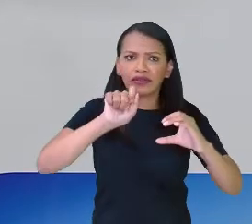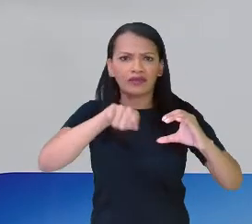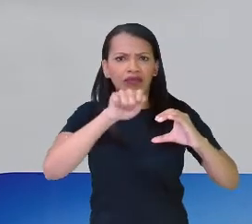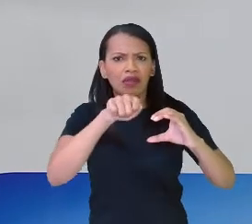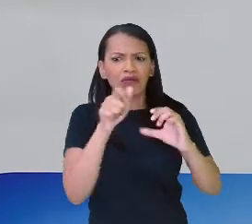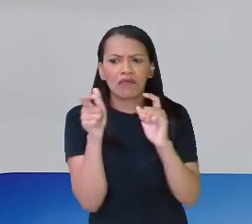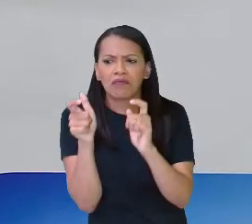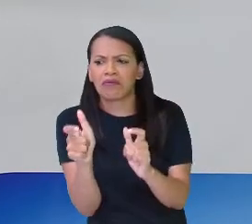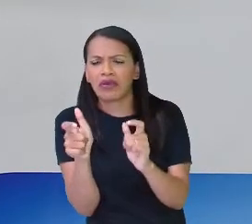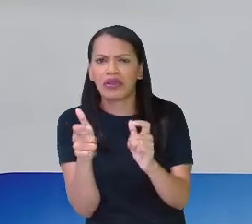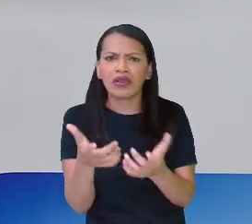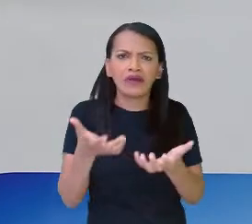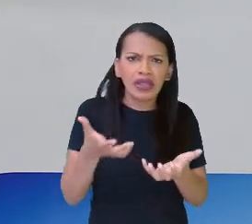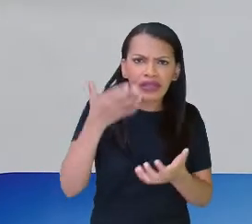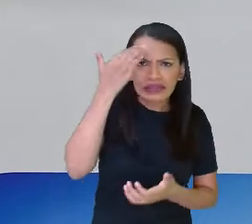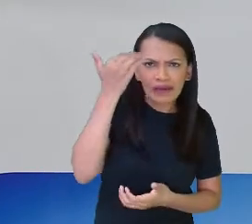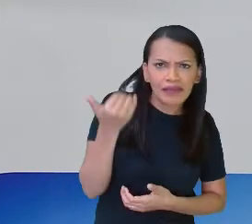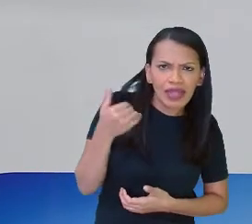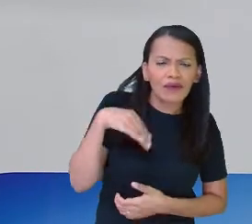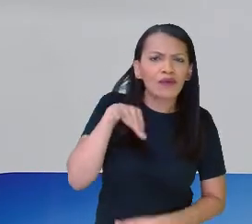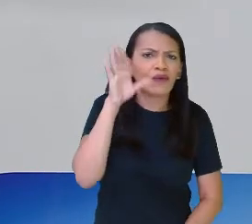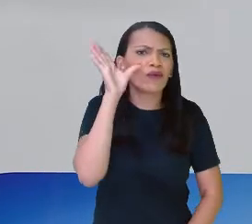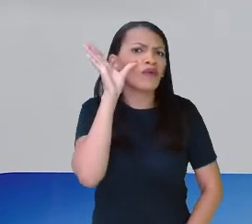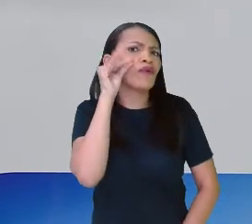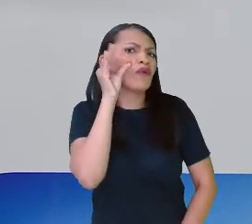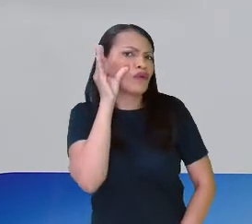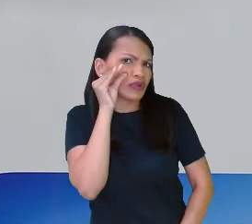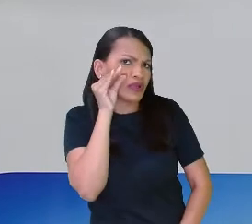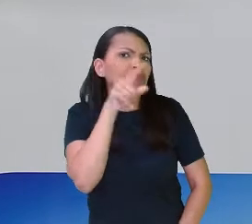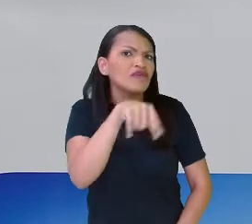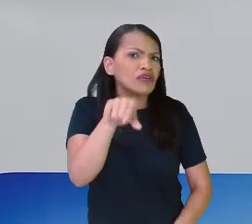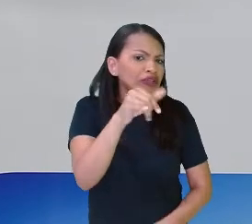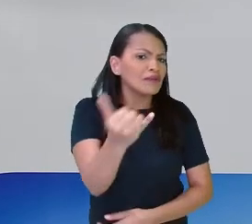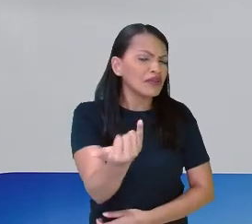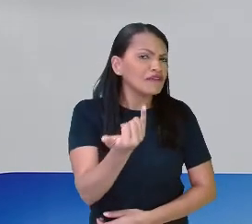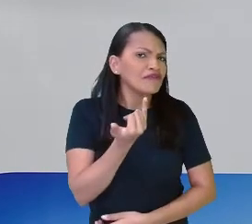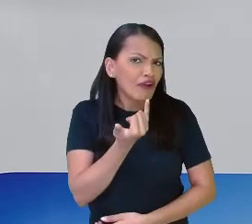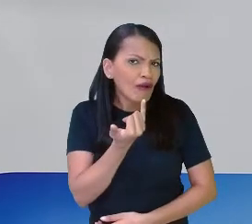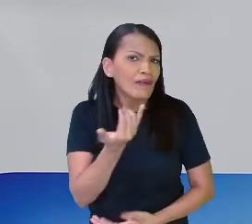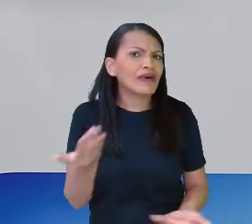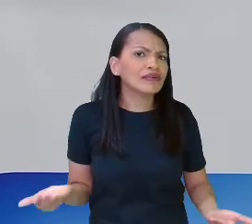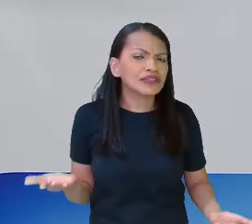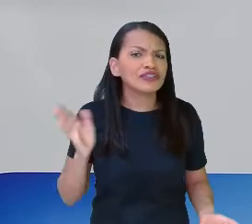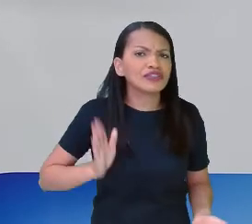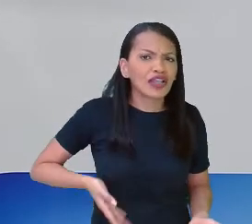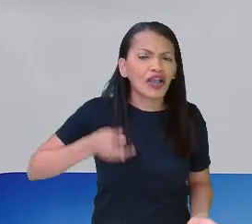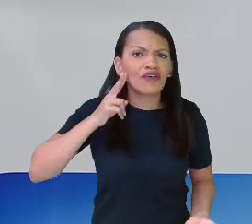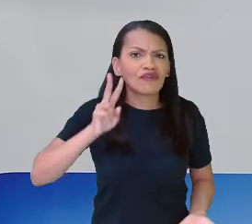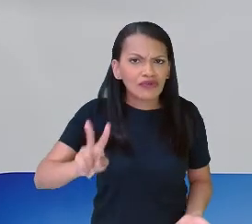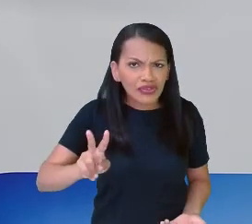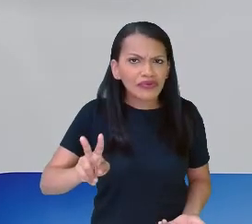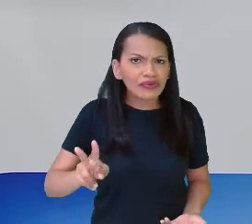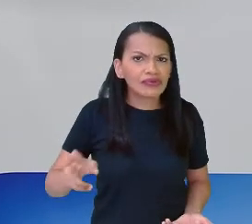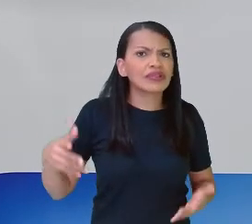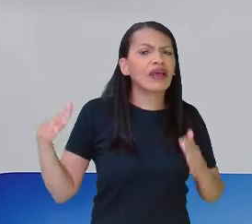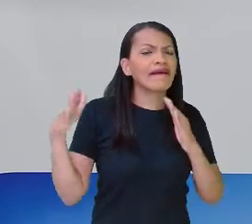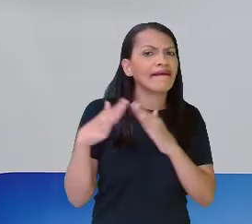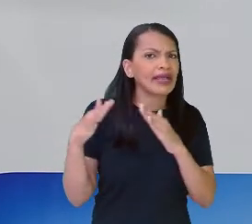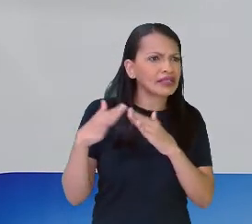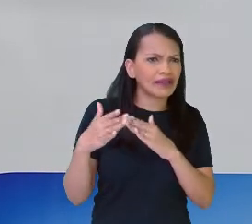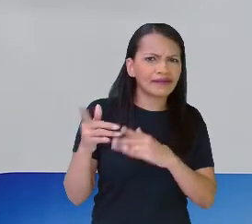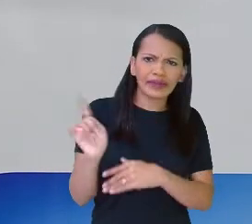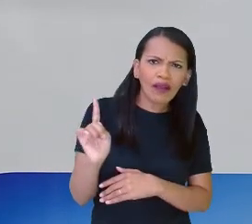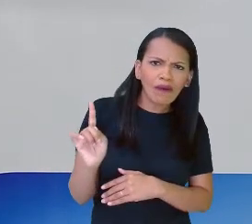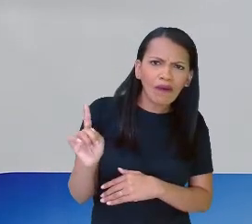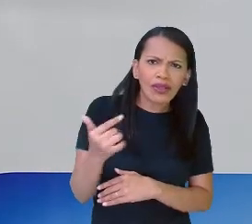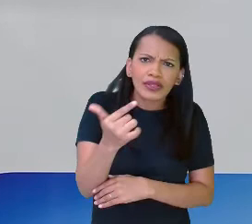foi? Eu quero saber, eu fiquei curiosa para vocês me informarem. Vocês já viram em algum lugar? Ah, viram aí na casa de vocês? Ah, não foi na